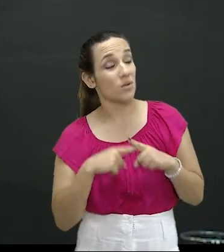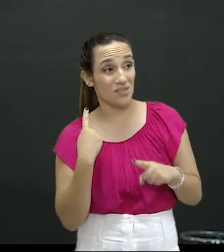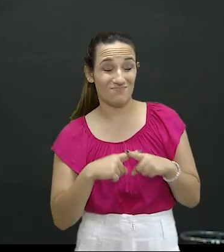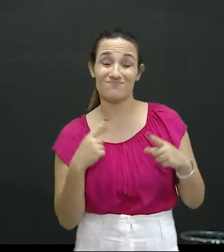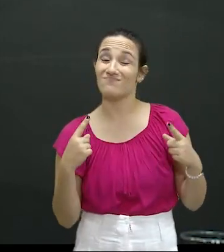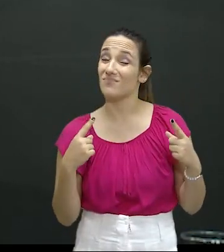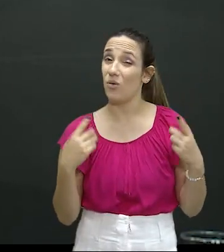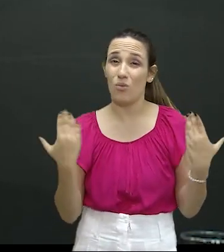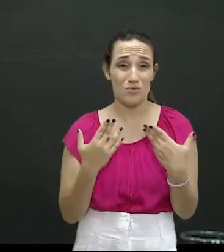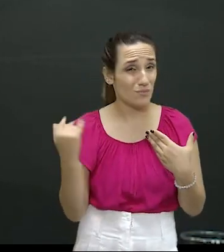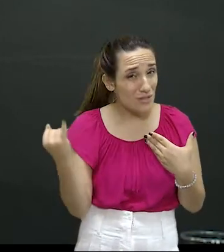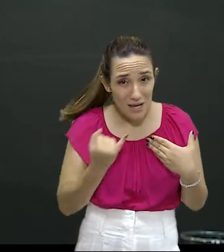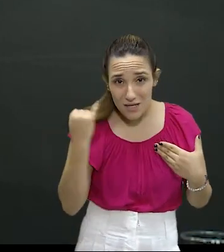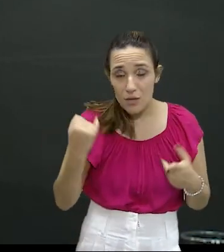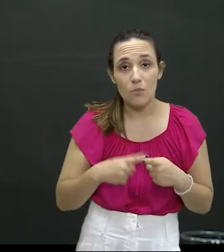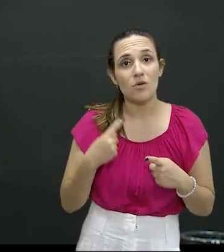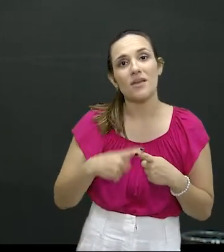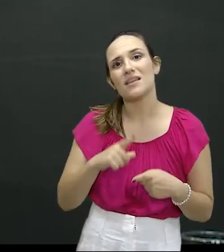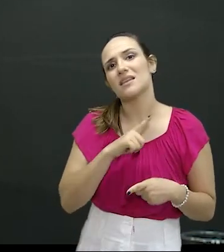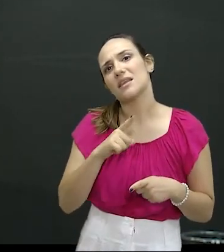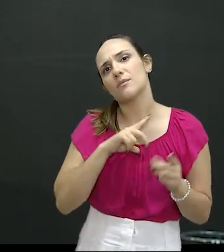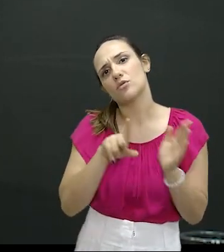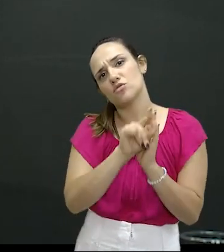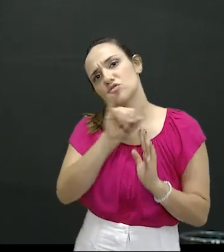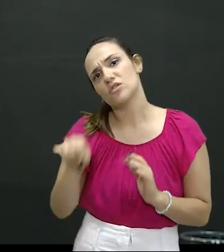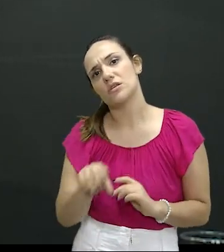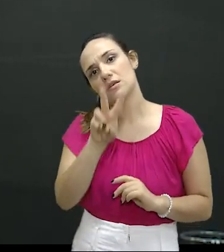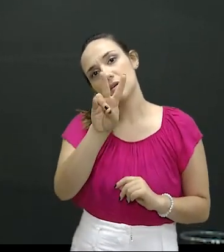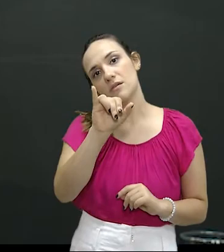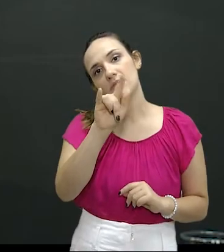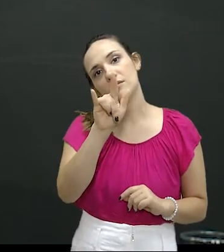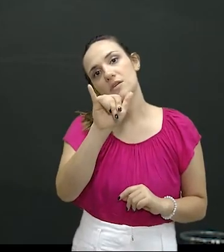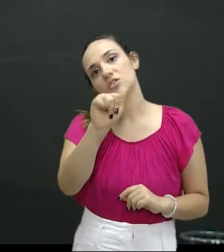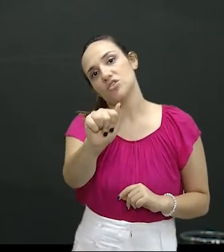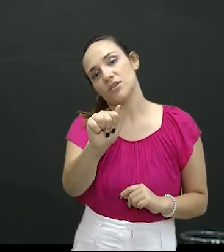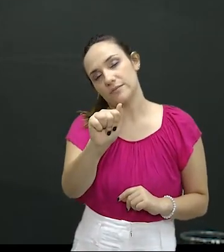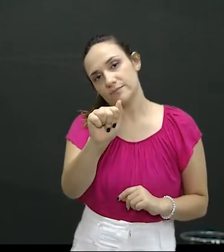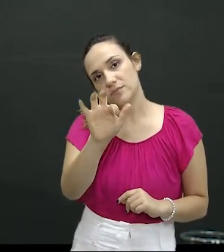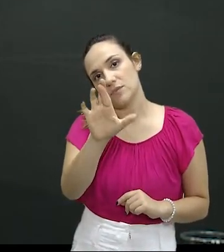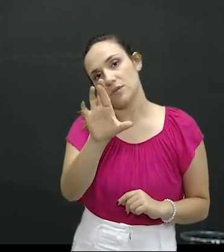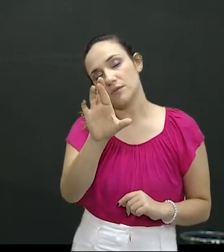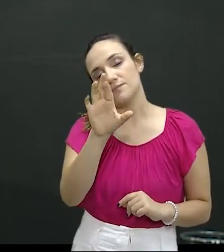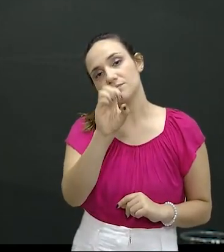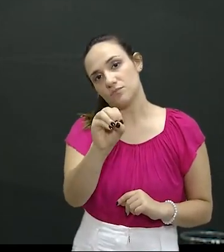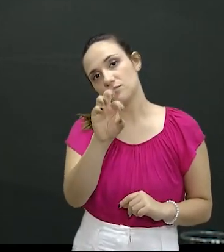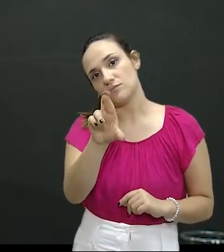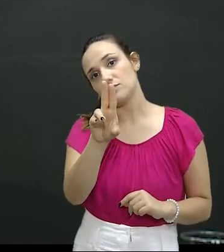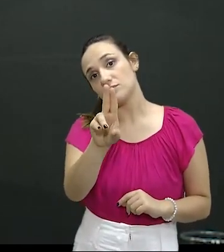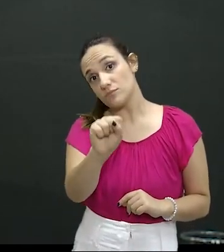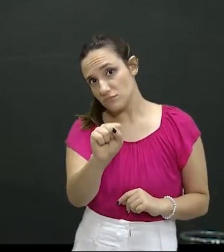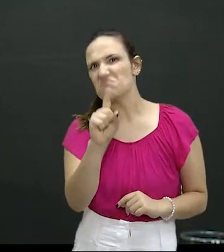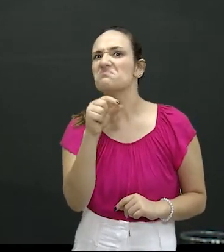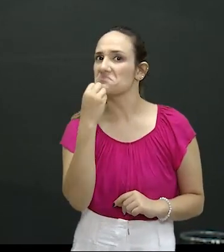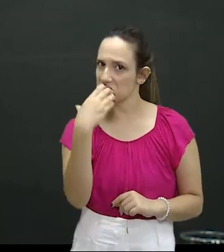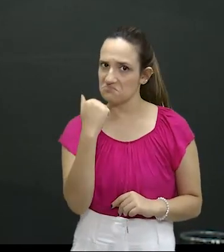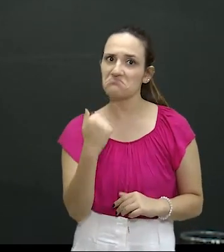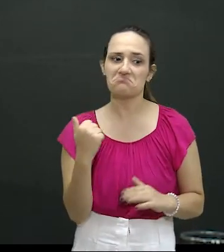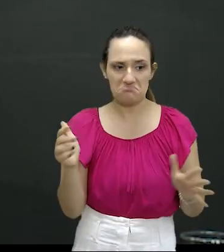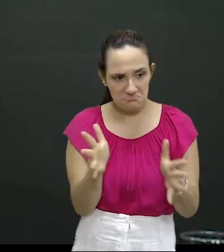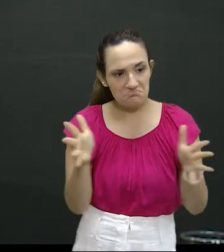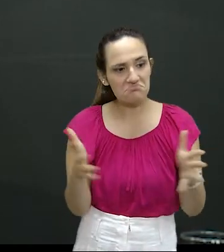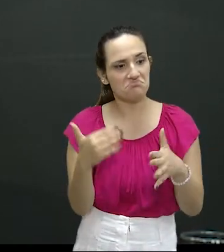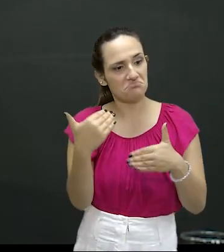temos, inclusive, aí o programa Vigia, Operação Horus, em curso, que causou ali um impacto positivo muito